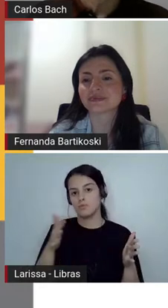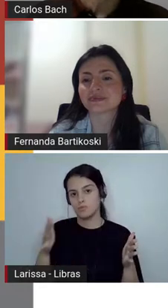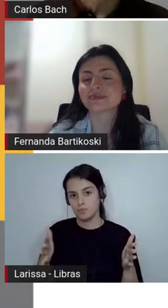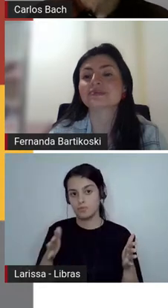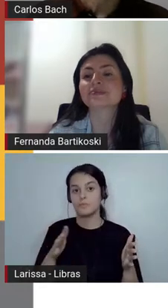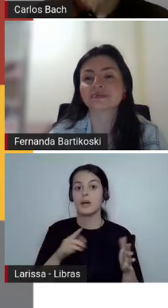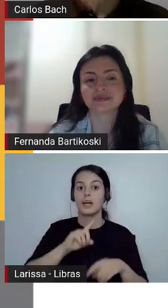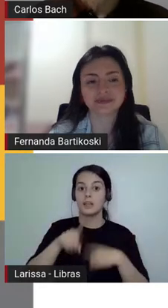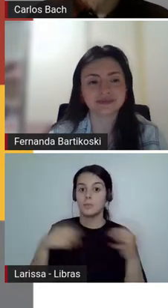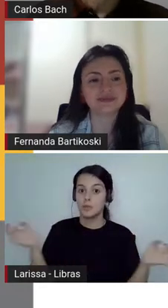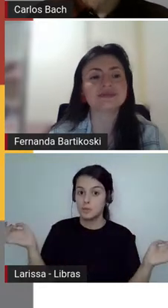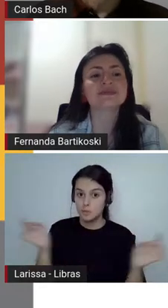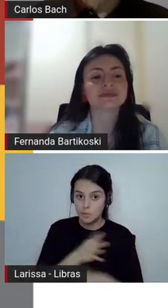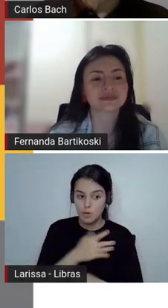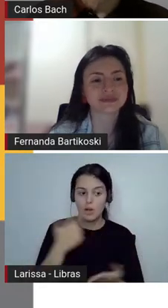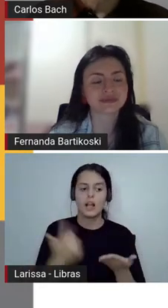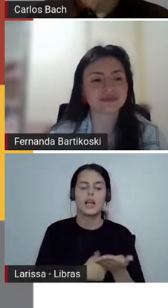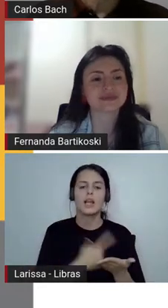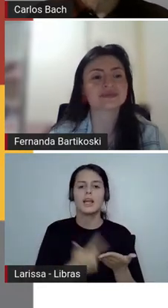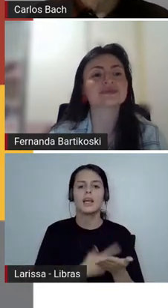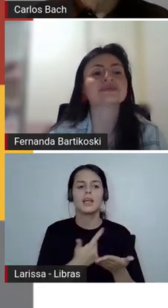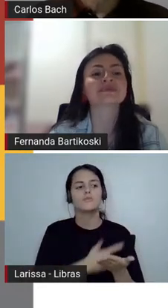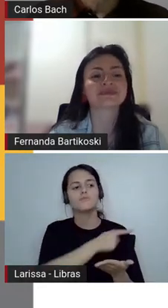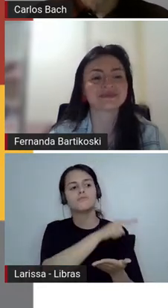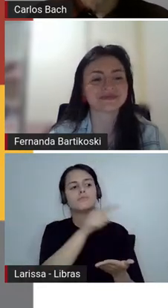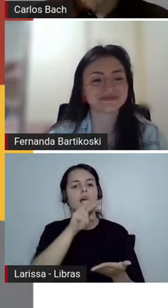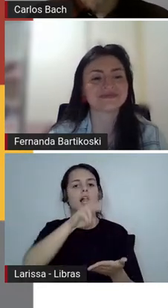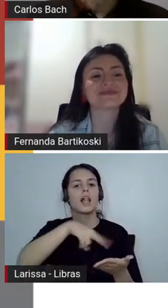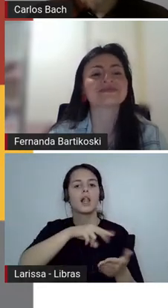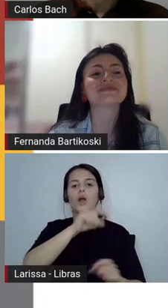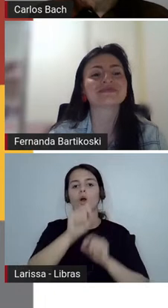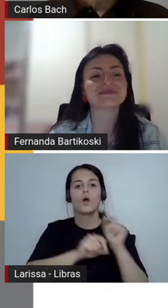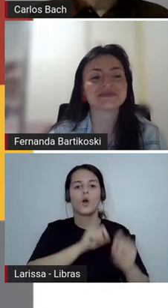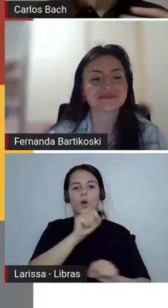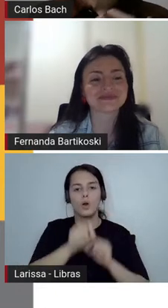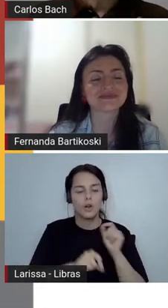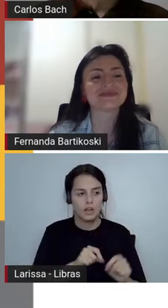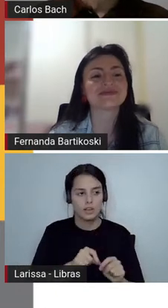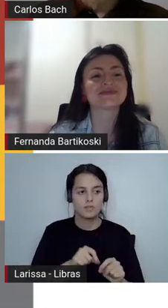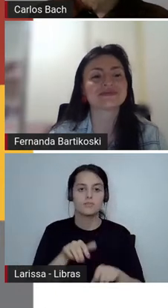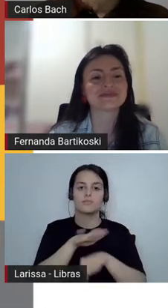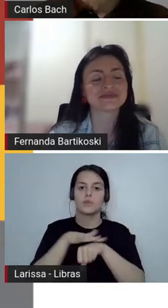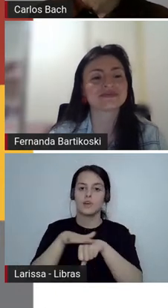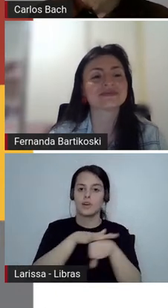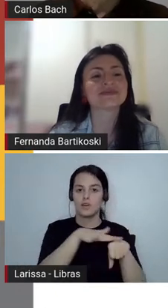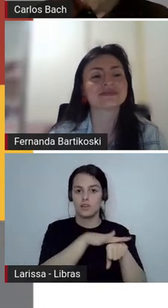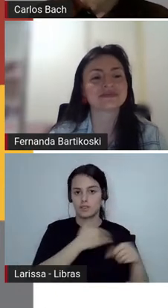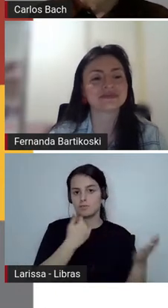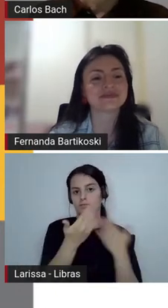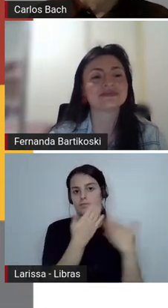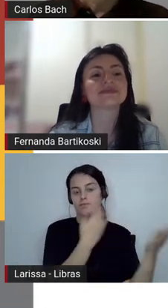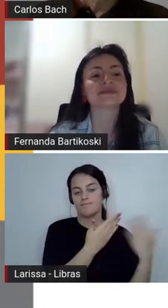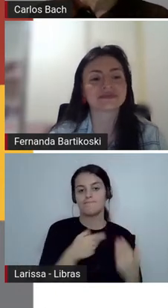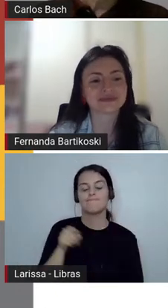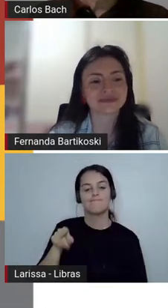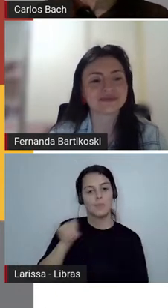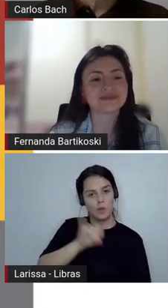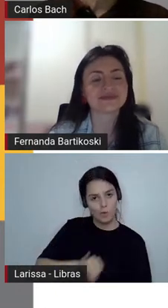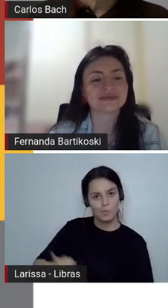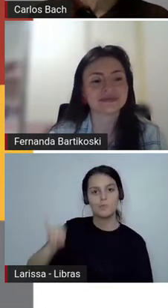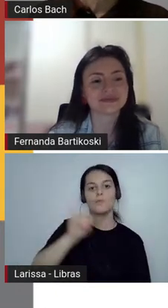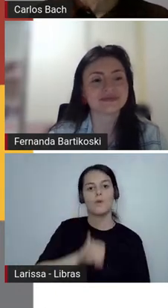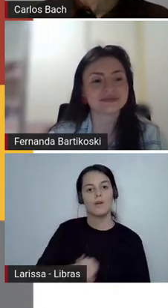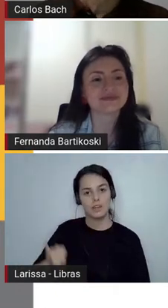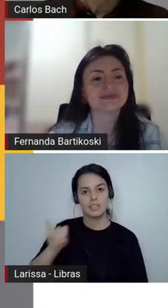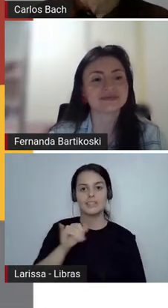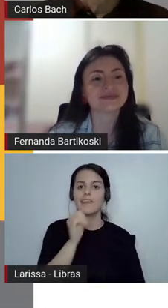importante, né, Fernanda? Conversar sobre a leitura. Eu quero dizer do que eu li. Não adianta eu